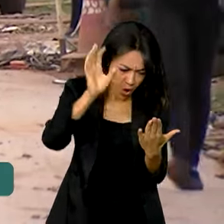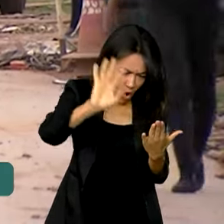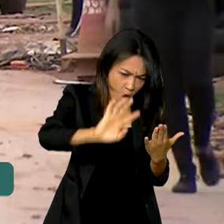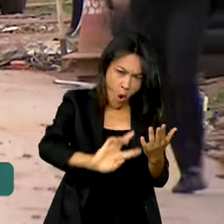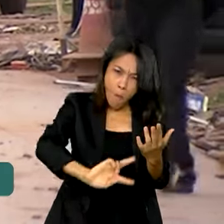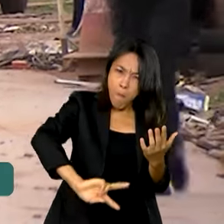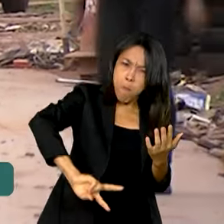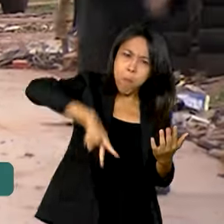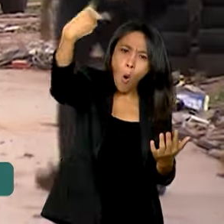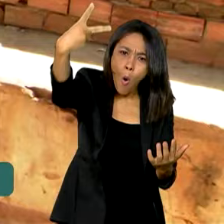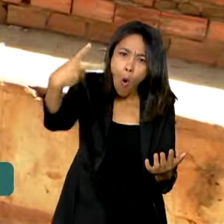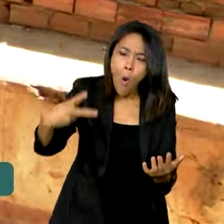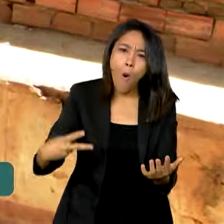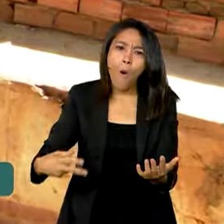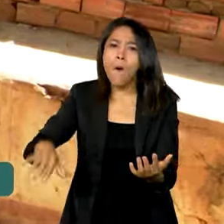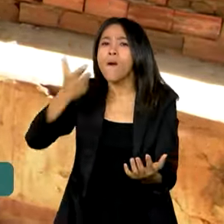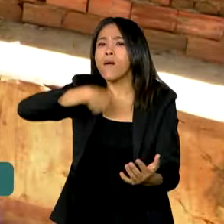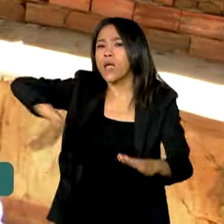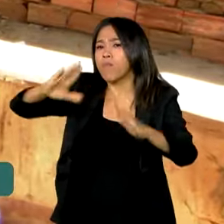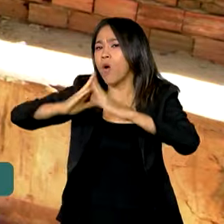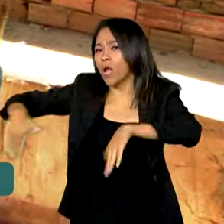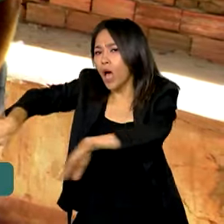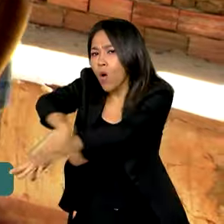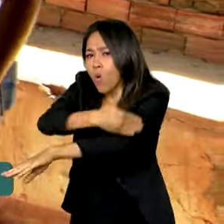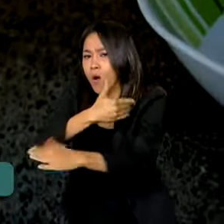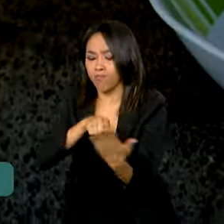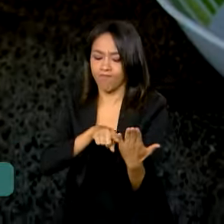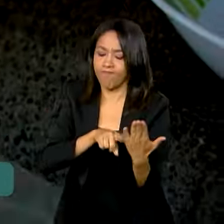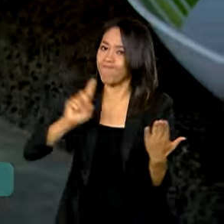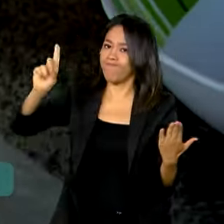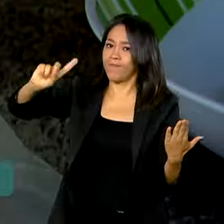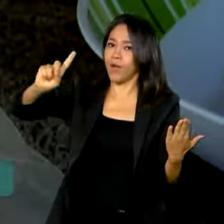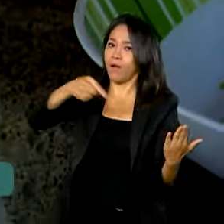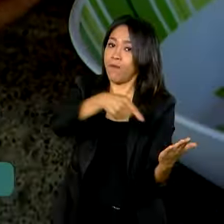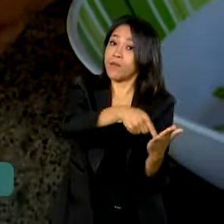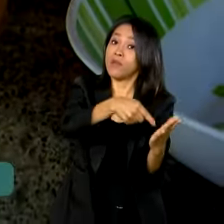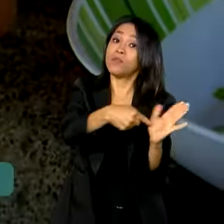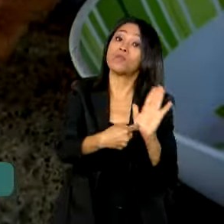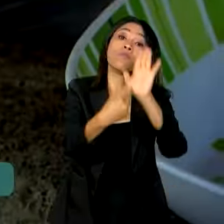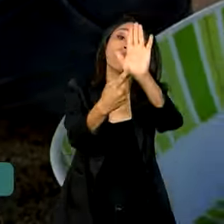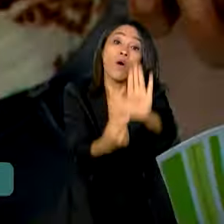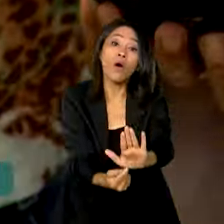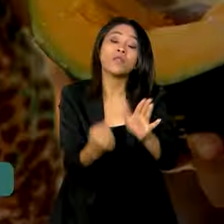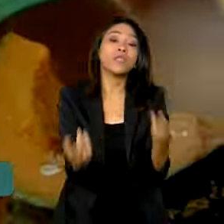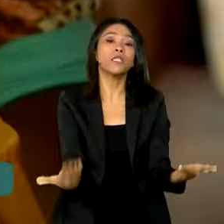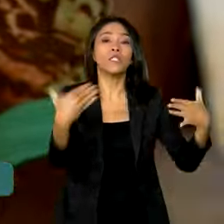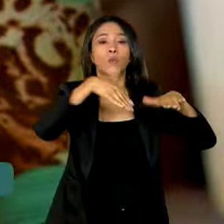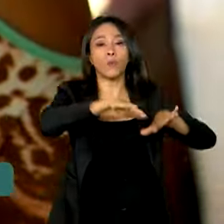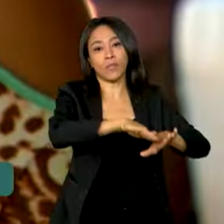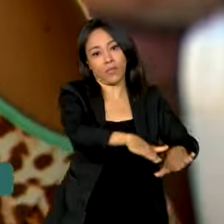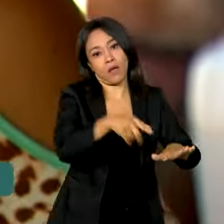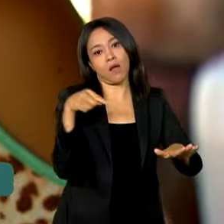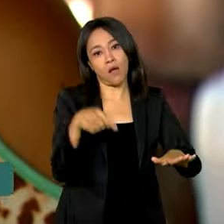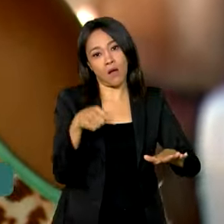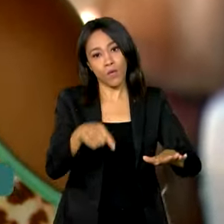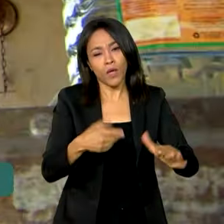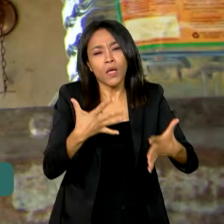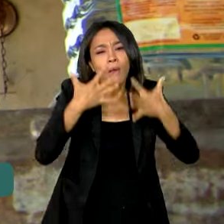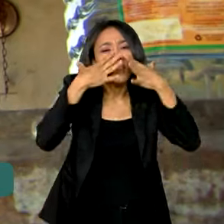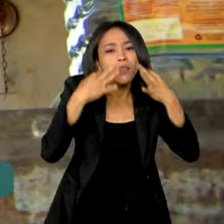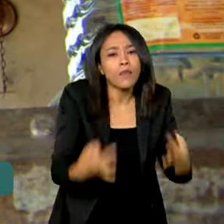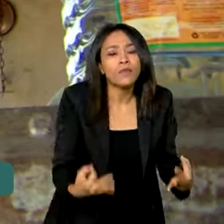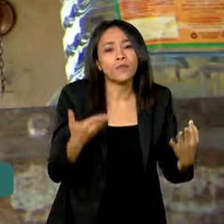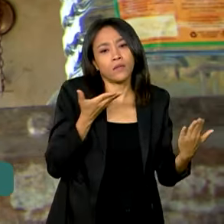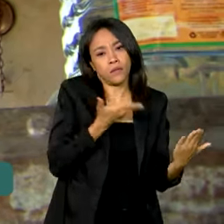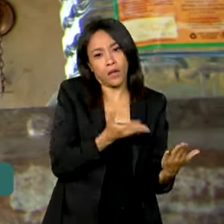população em situação de rua. Eles refletem, na verdade, uma maior inclusão e visibilidade dessas pessoas nos